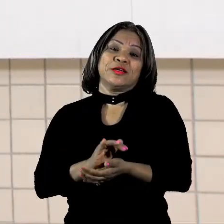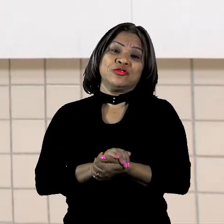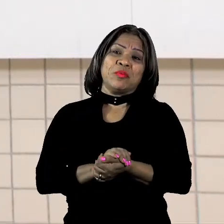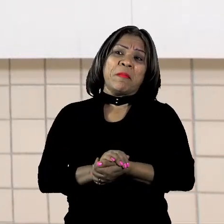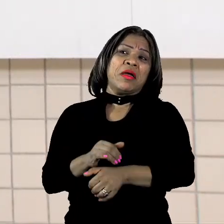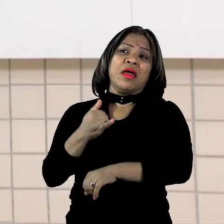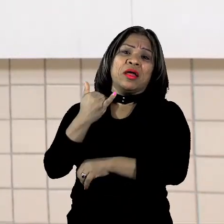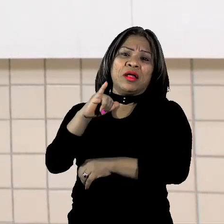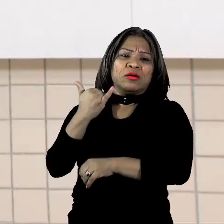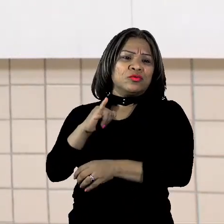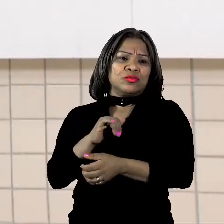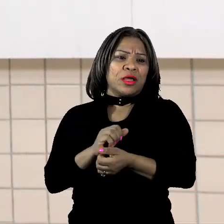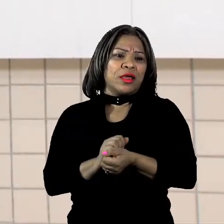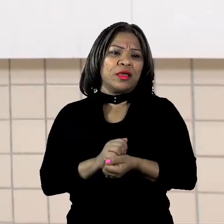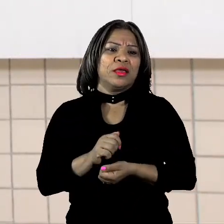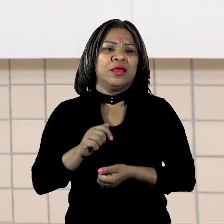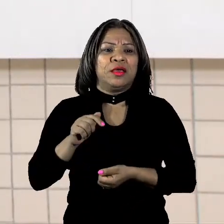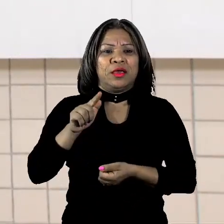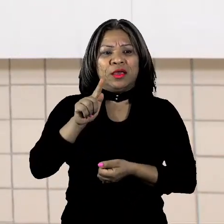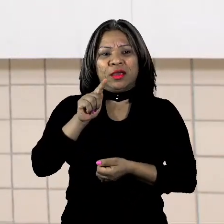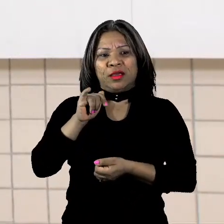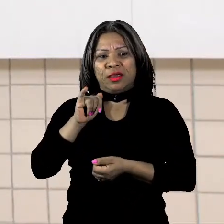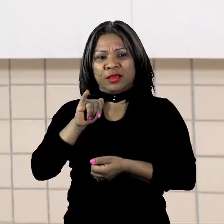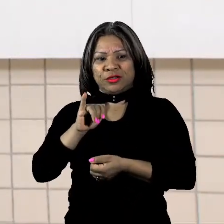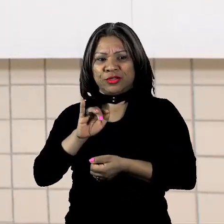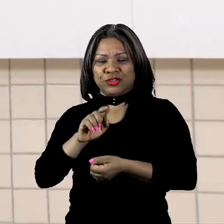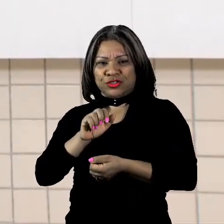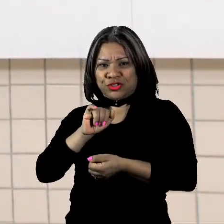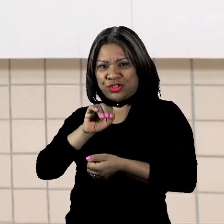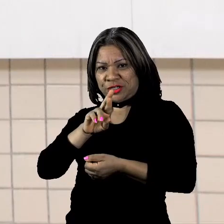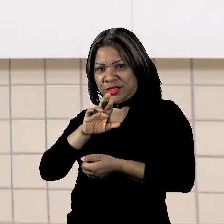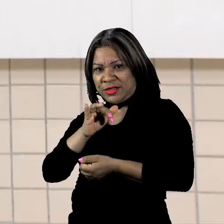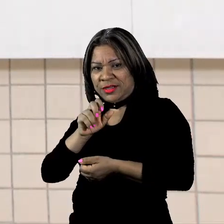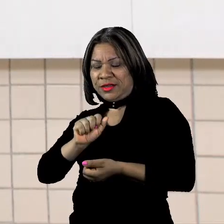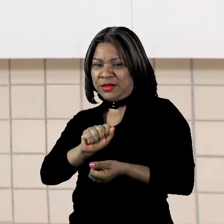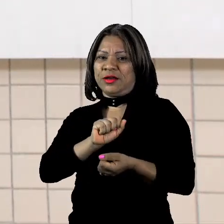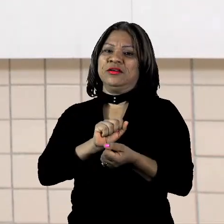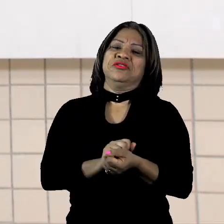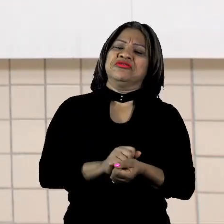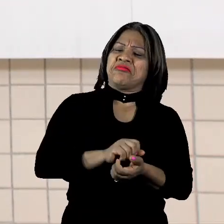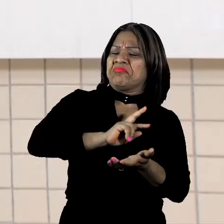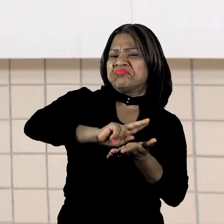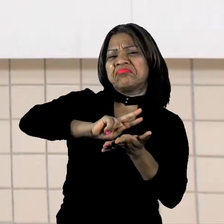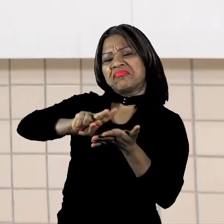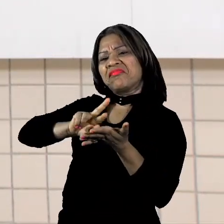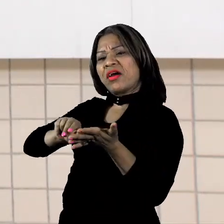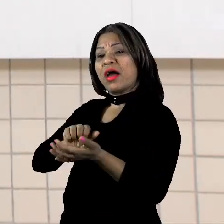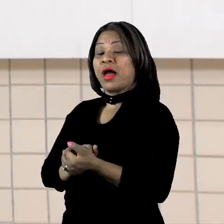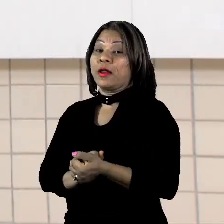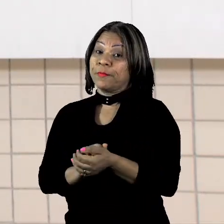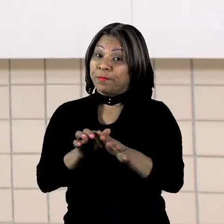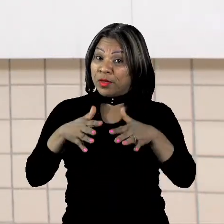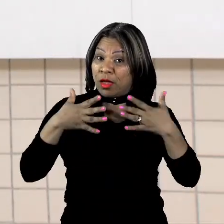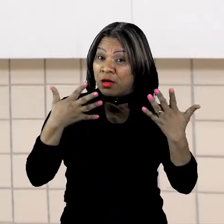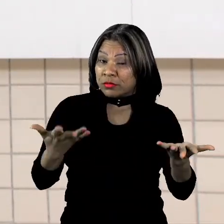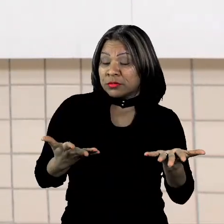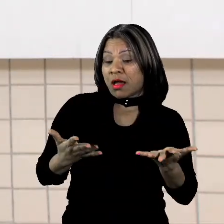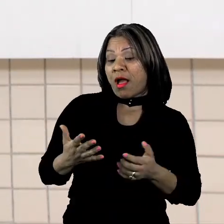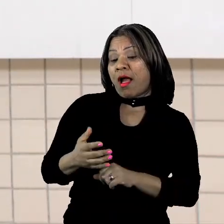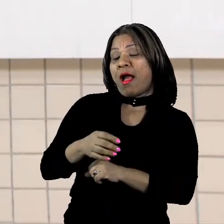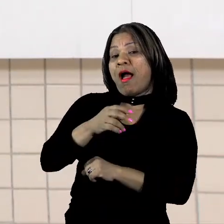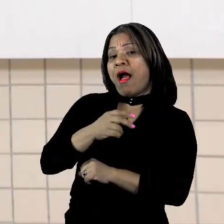sem gírias, sem rodeios. É uma linguagem de fácil compreensão. Ou seja, as pessoas que lerão,